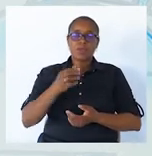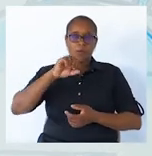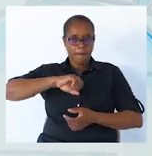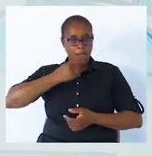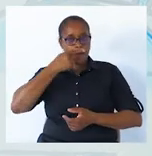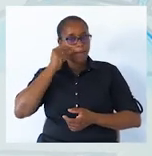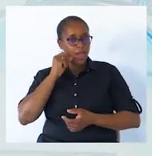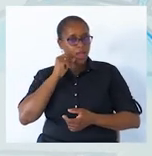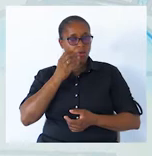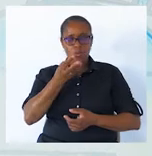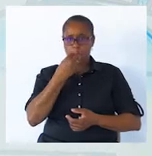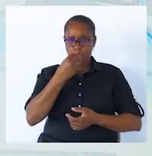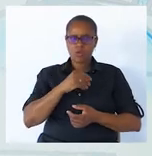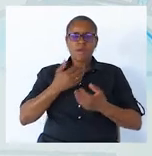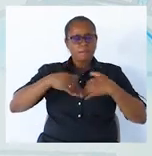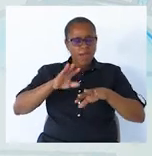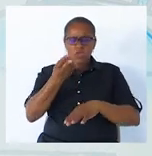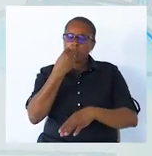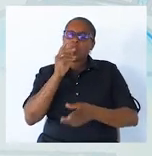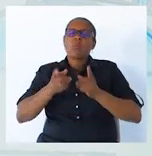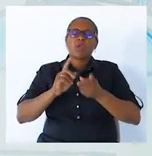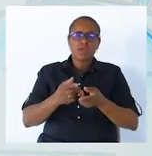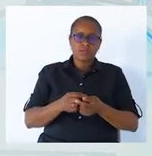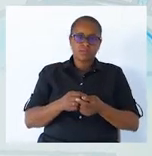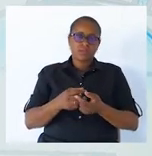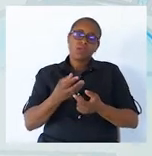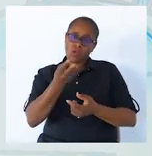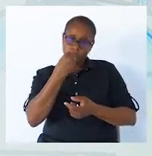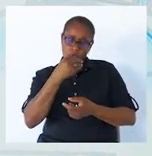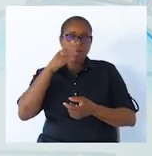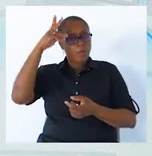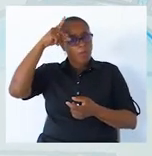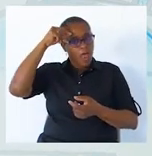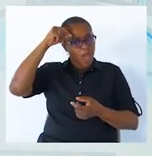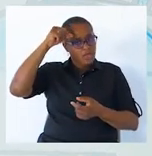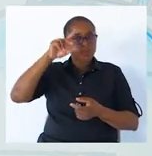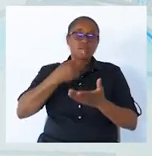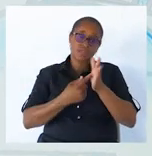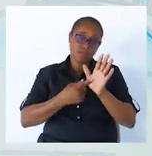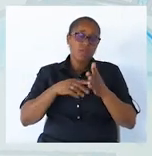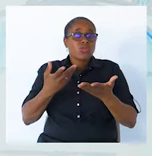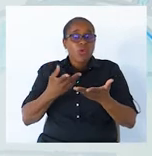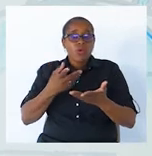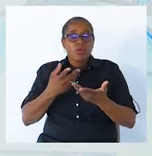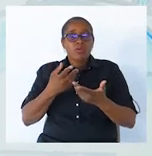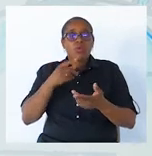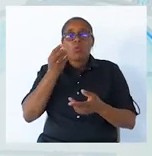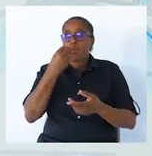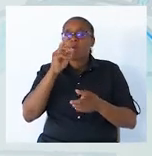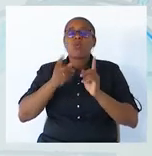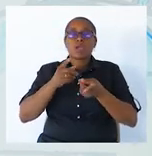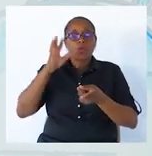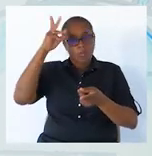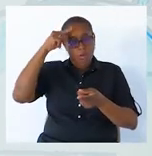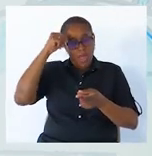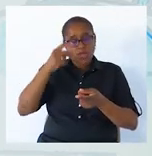pai comeu. Mas comeu o quê? Comeu uma bolacha, por exemplo. Então. Comeu o quê? Uma bolacha. O quê? Dá